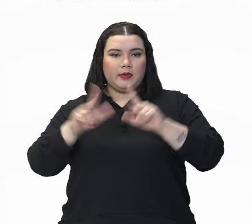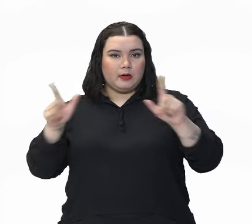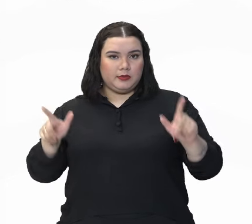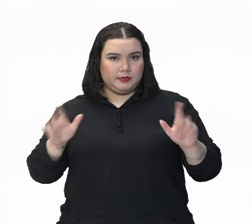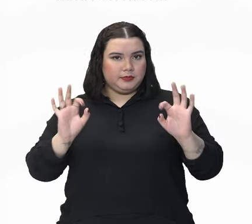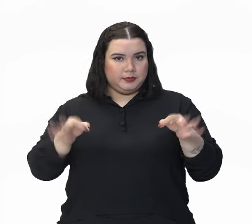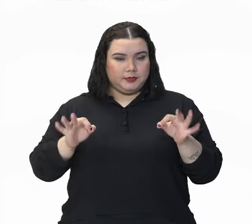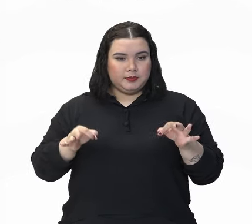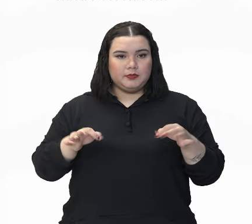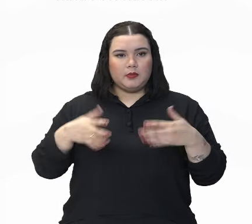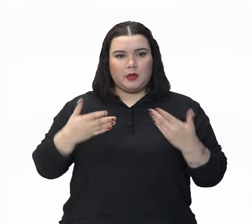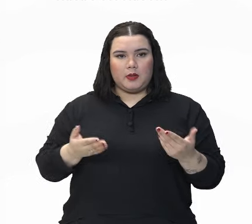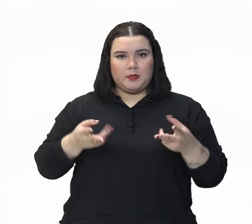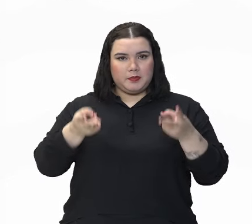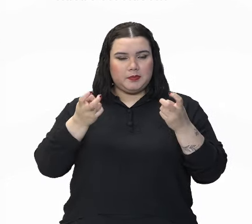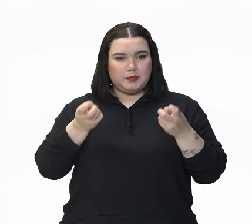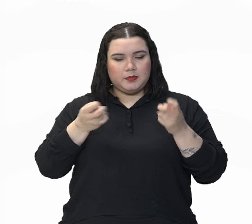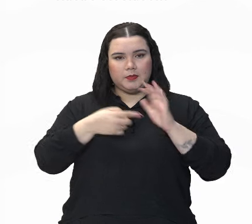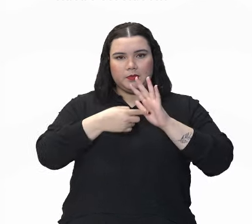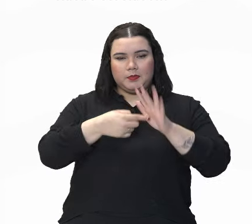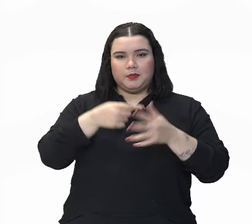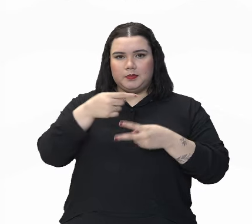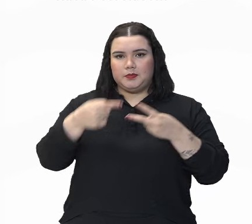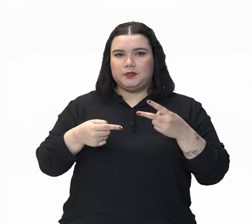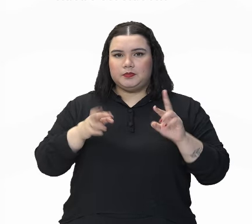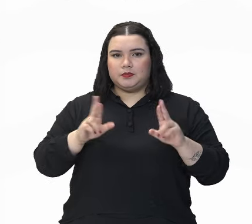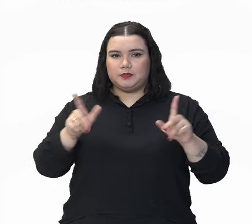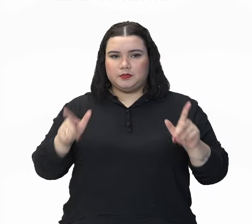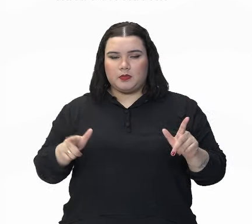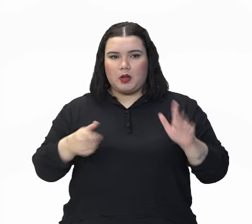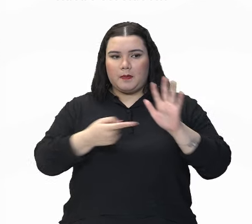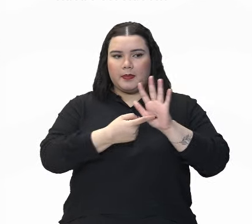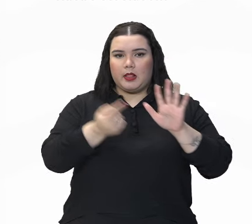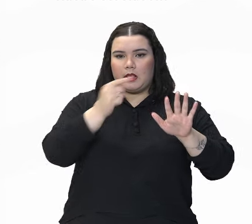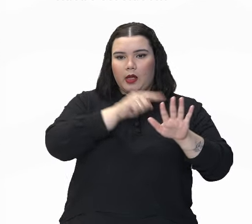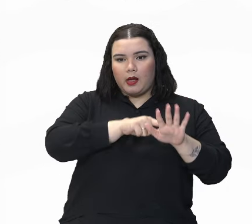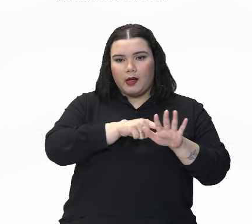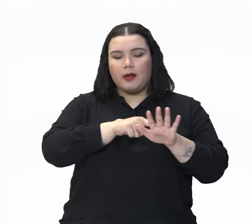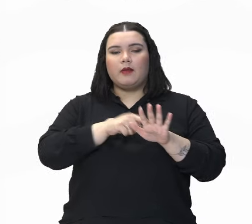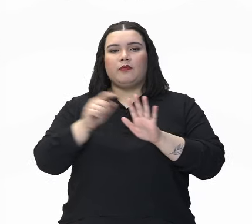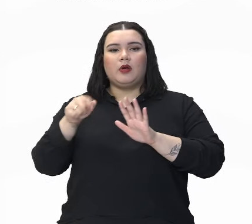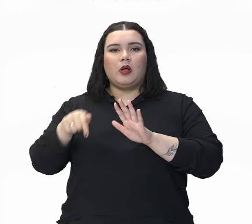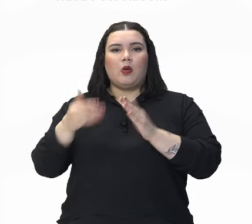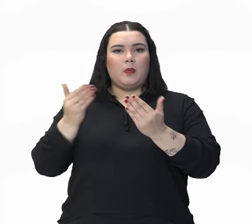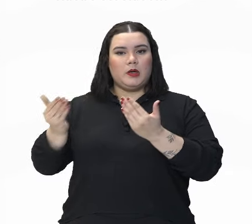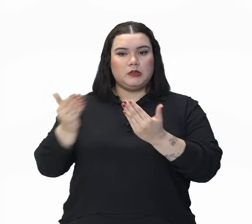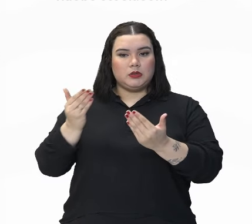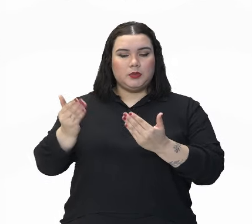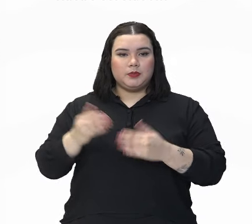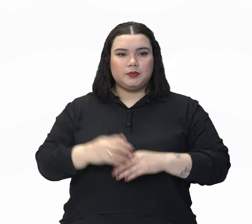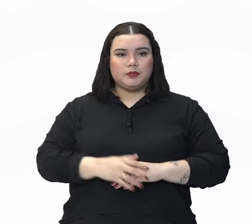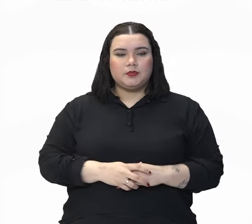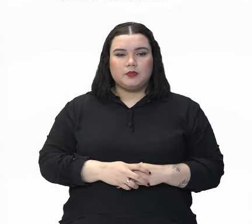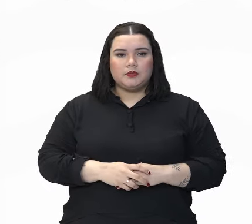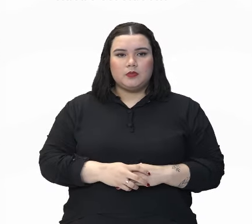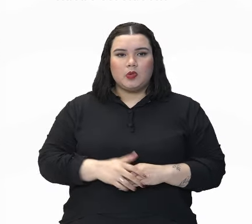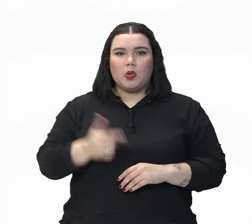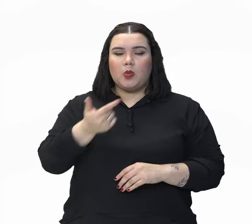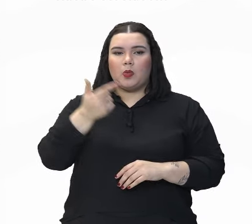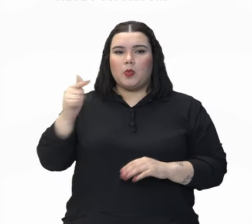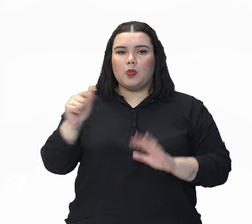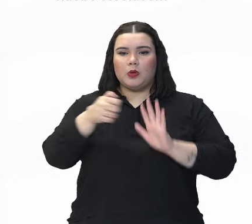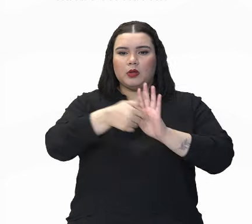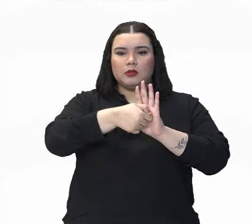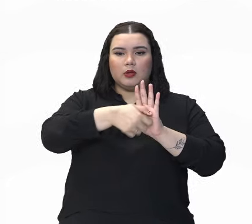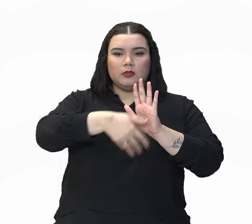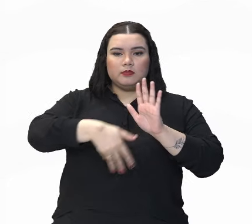Então, está aí a diferença das duas figuras de linguagem. Tem mais uma figura